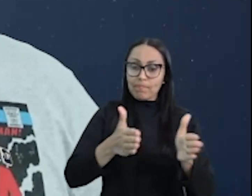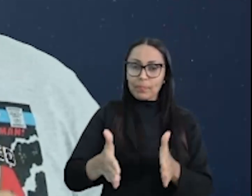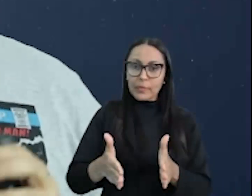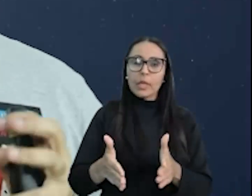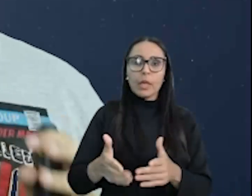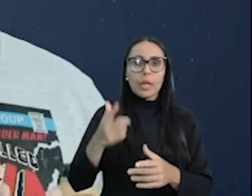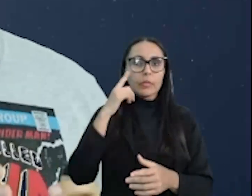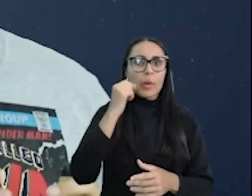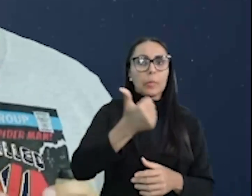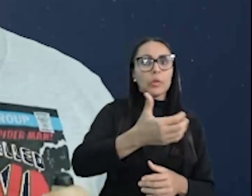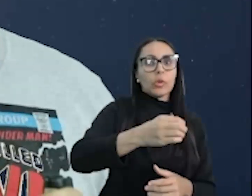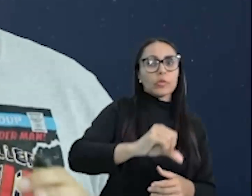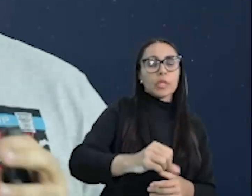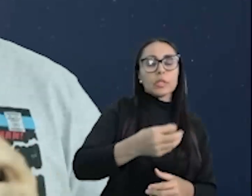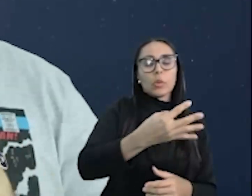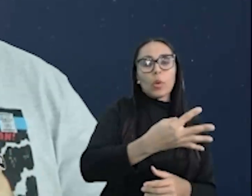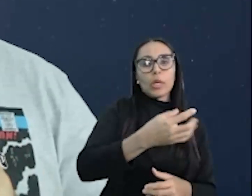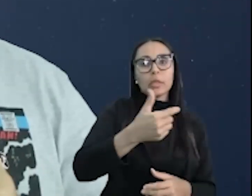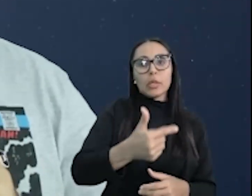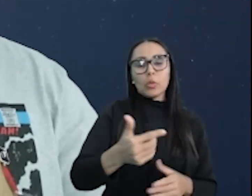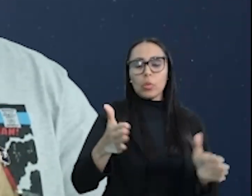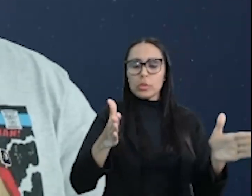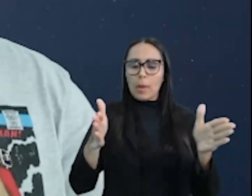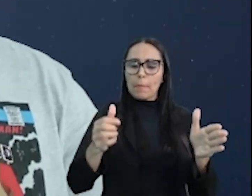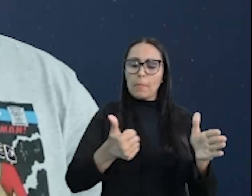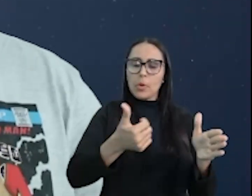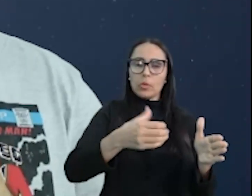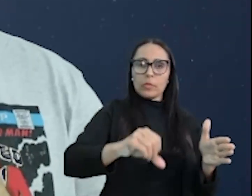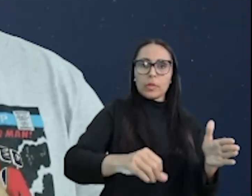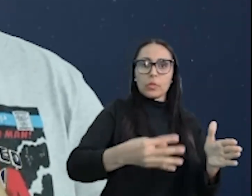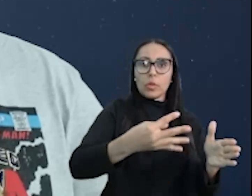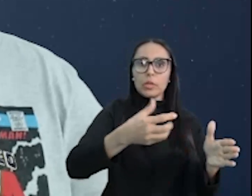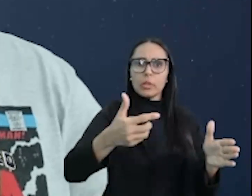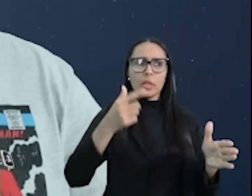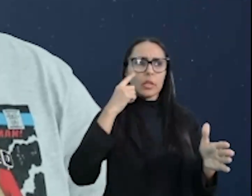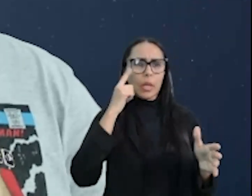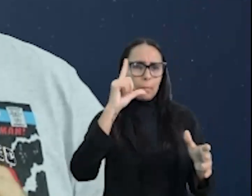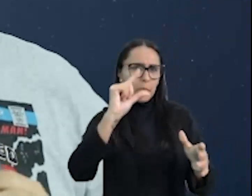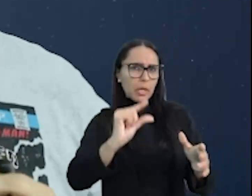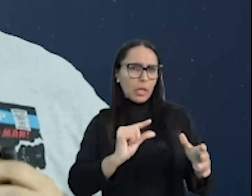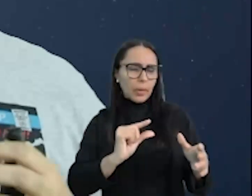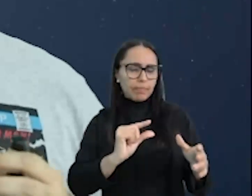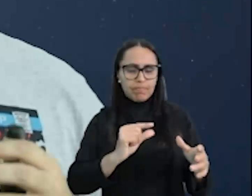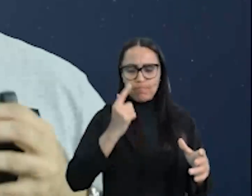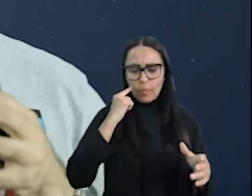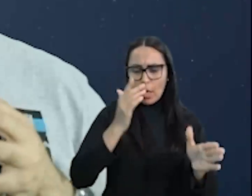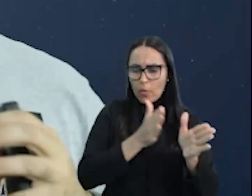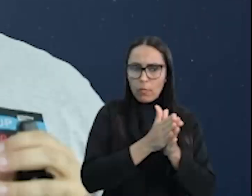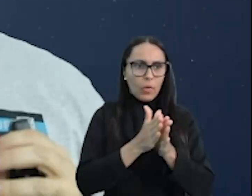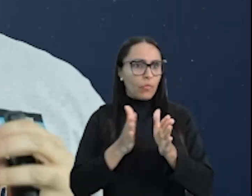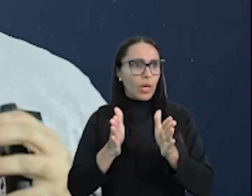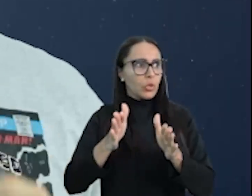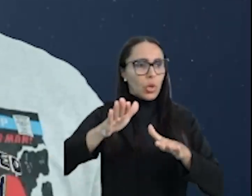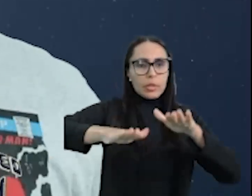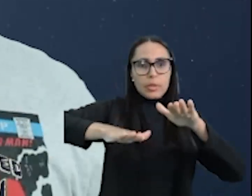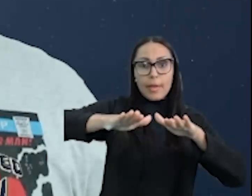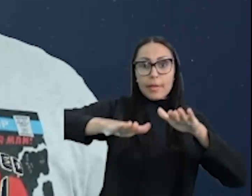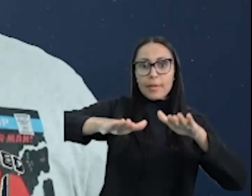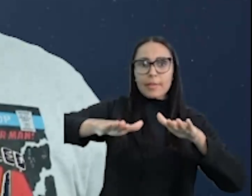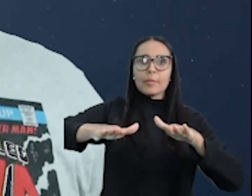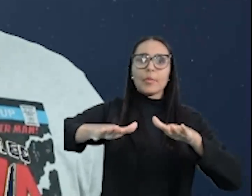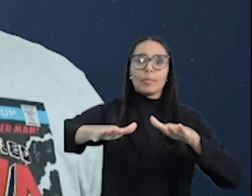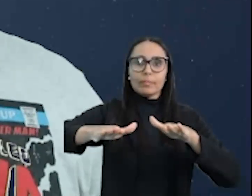que vai de 1942 a 1943, veja que é uma fase curtinha, é uma fase de equilíbrio de